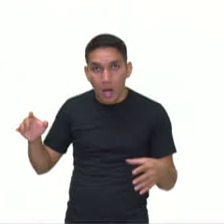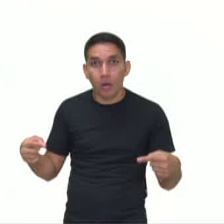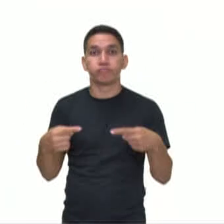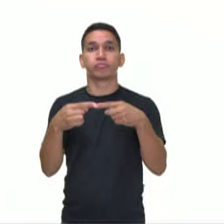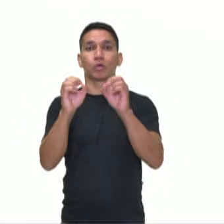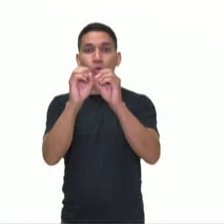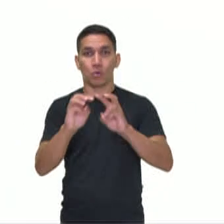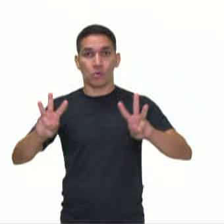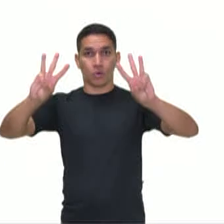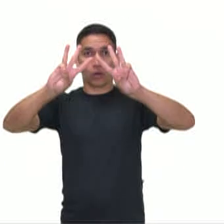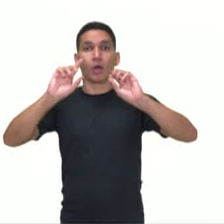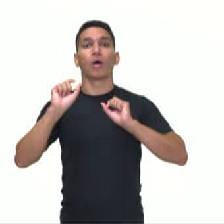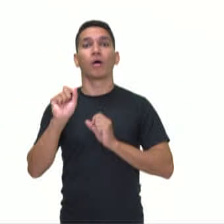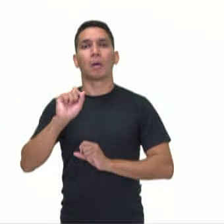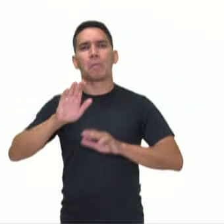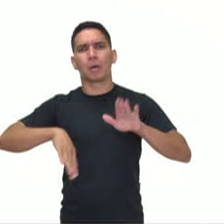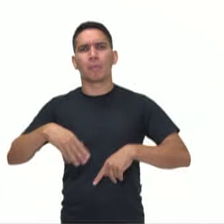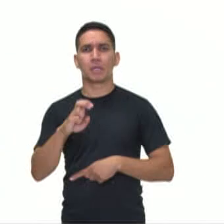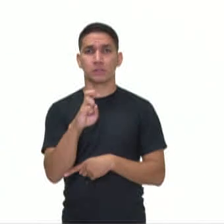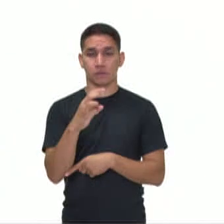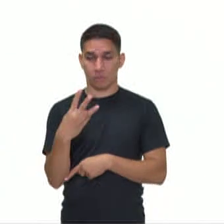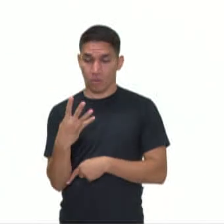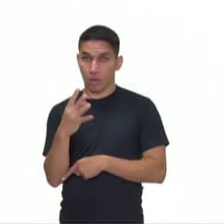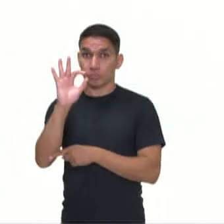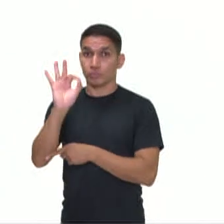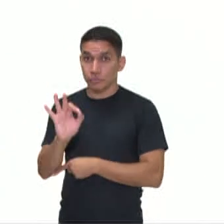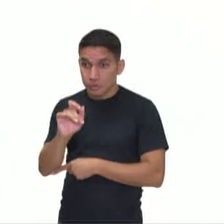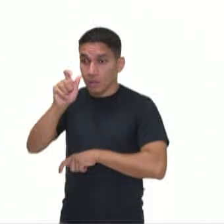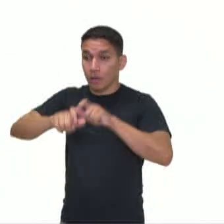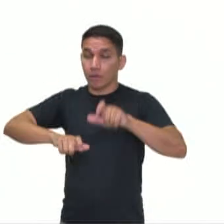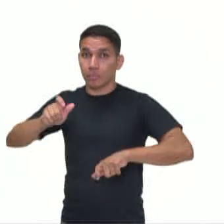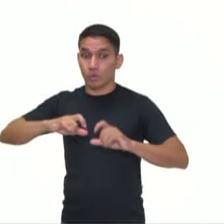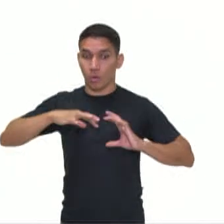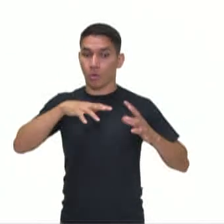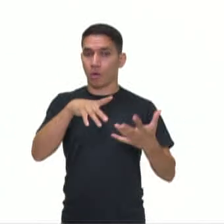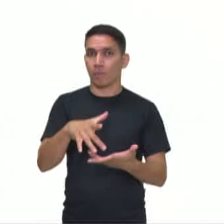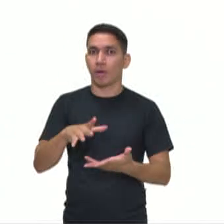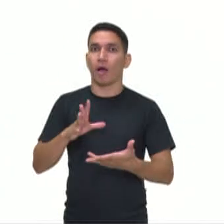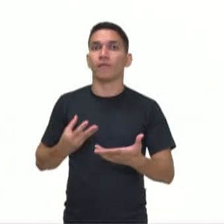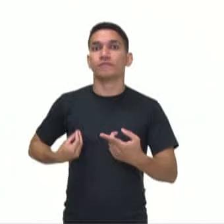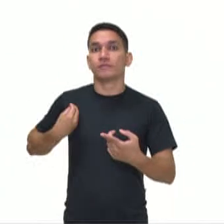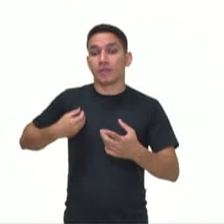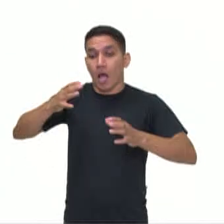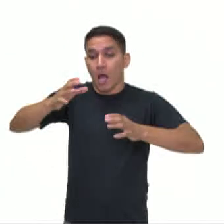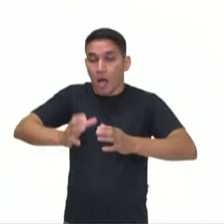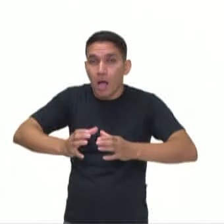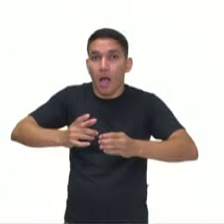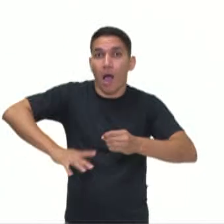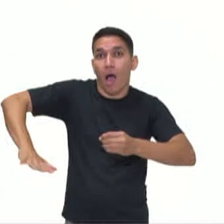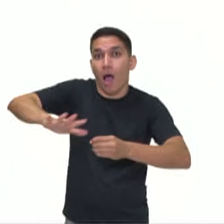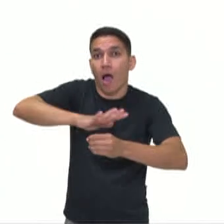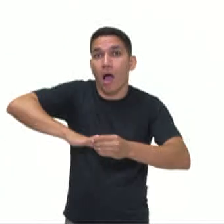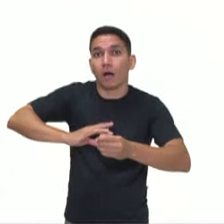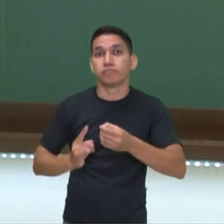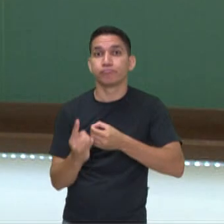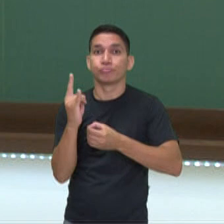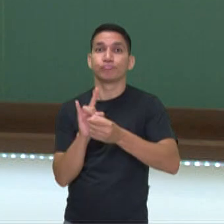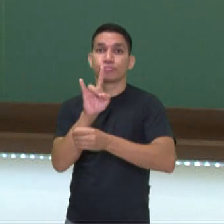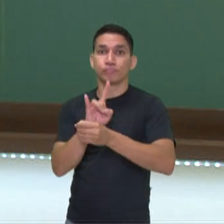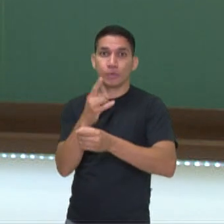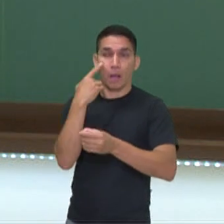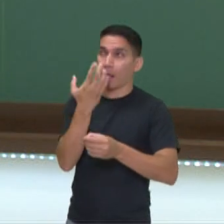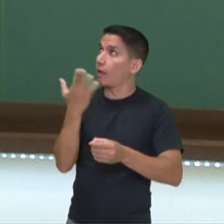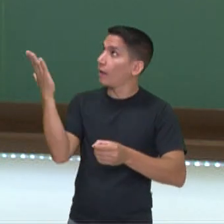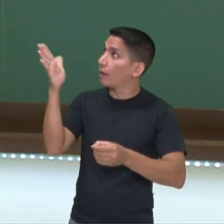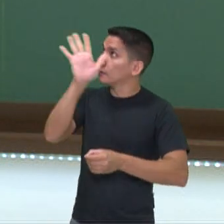Nações Unidas, cerca de 54% da população mundial vive nas áreas urbanas. E este mapa que você